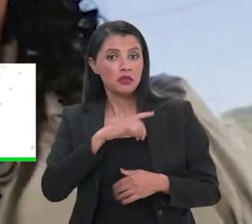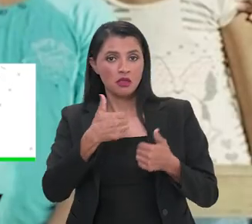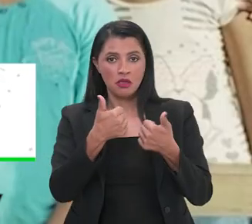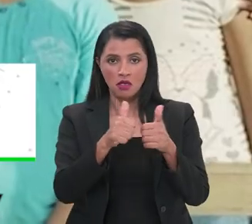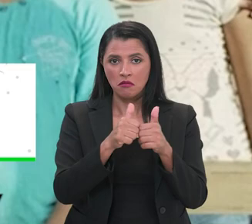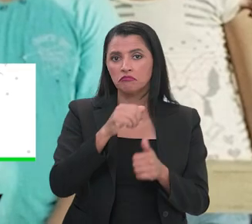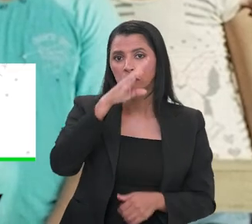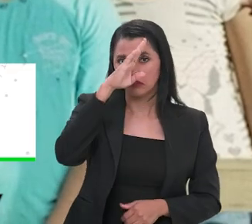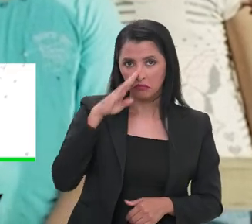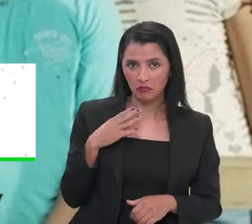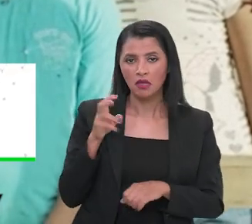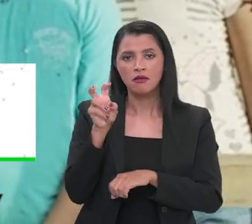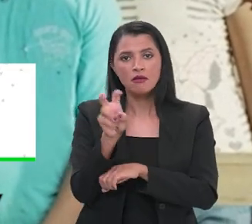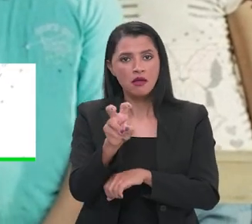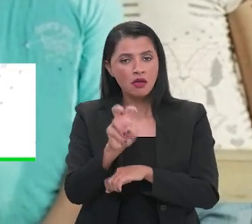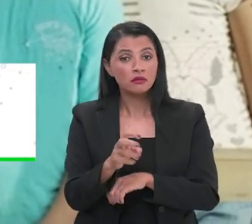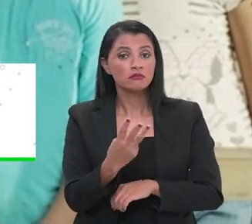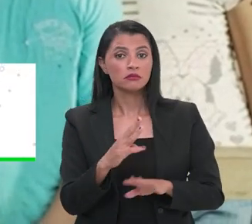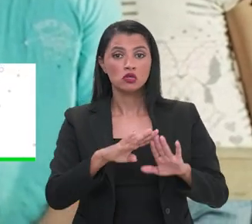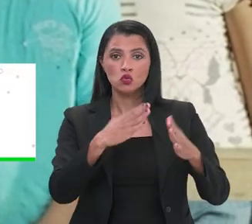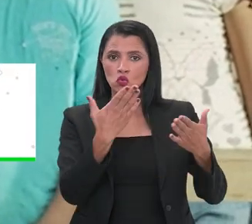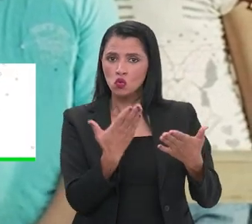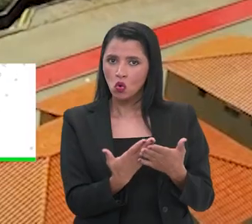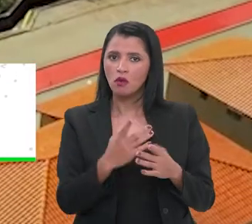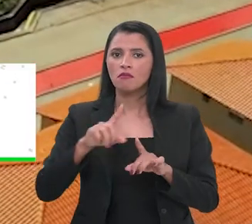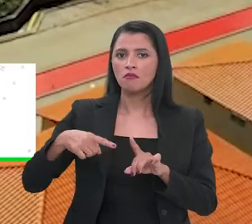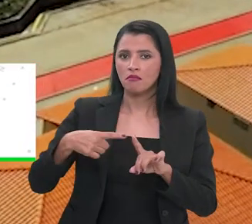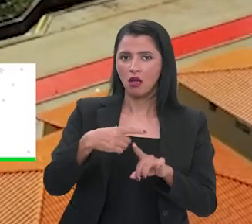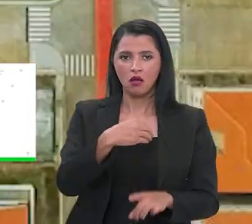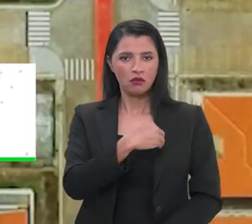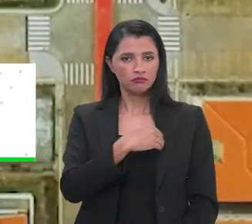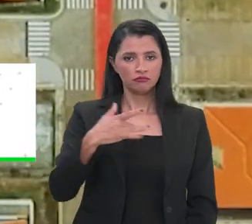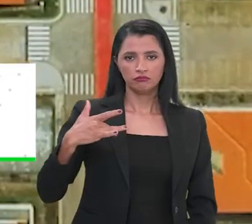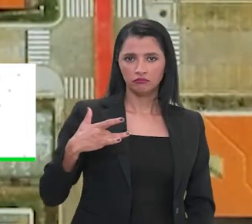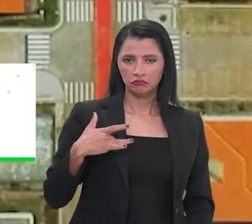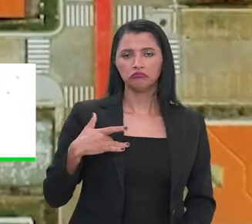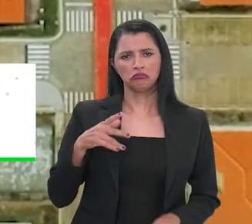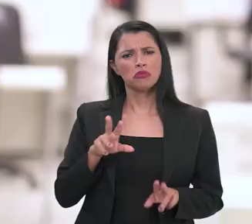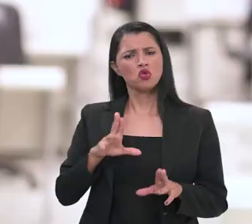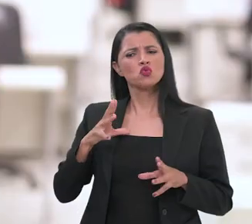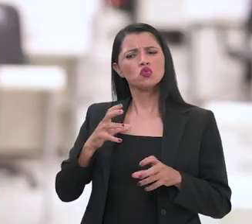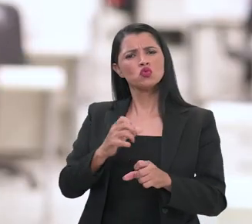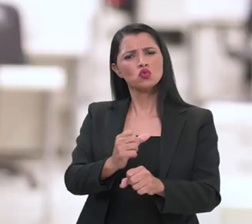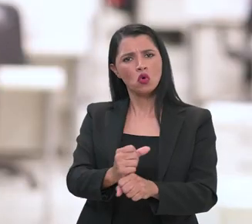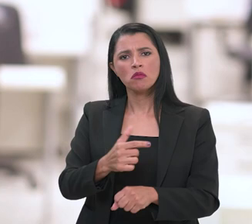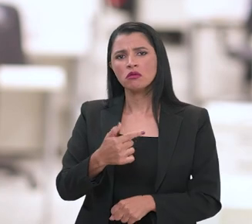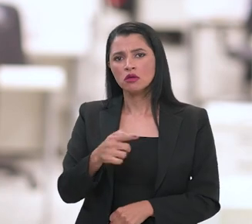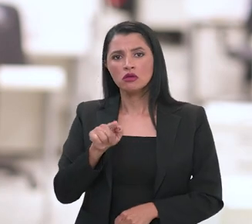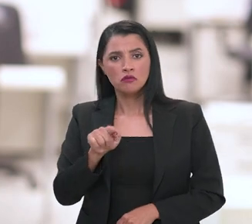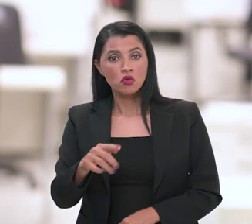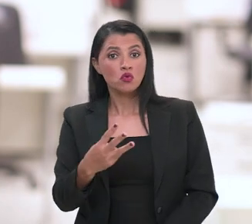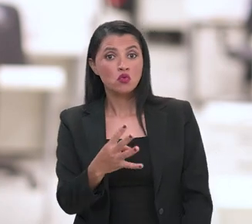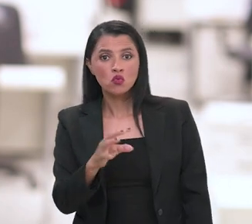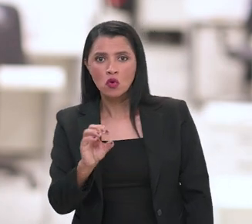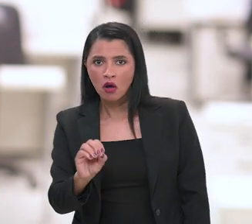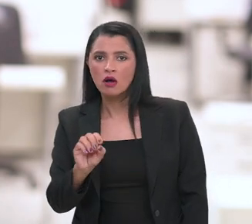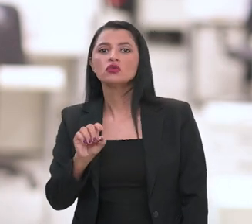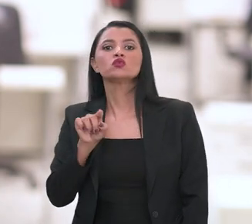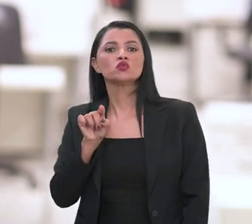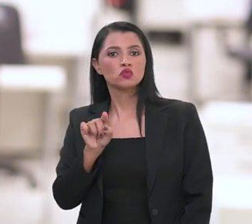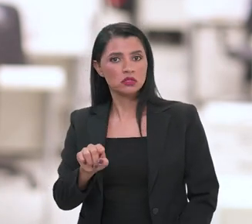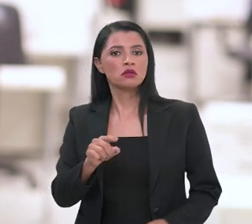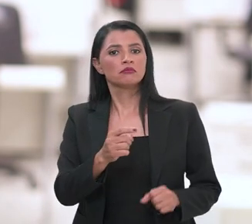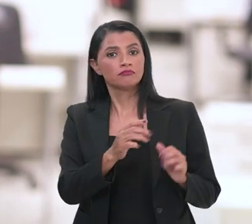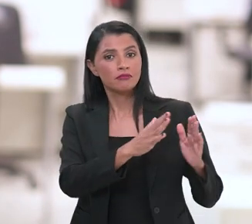As famílias contarão com transporte público, creche, três escolas e postos de saúde. A previsão é de que sejam entregues 7